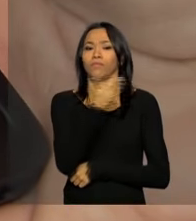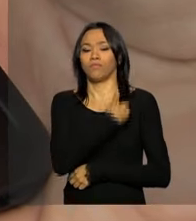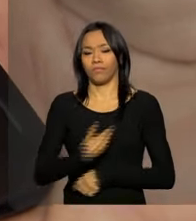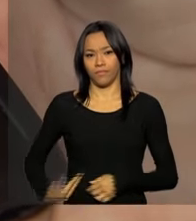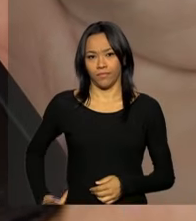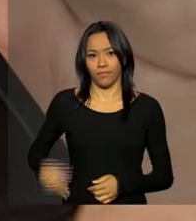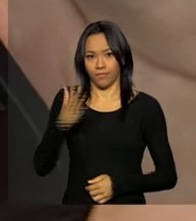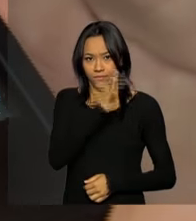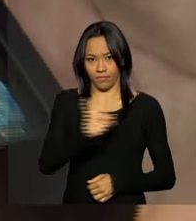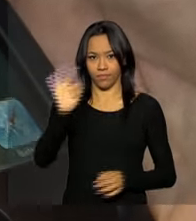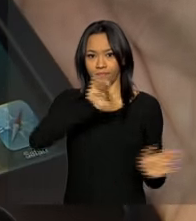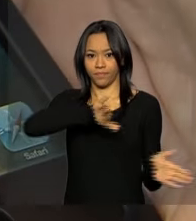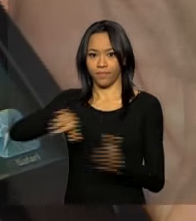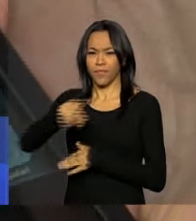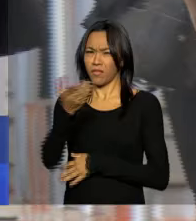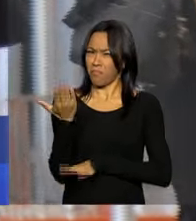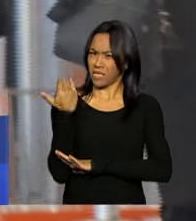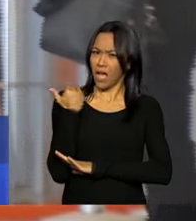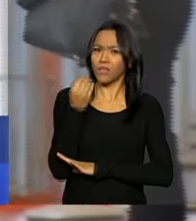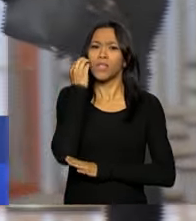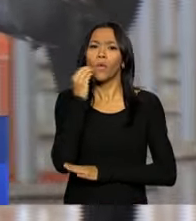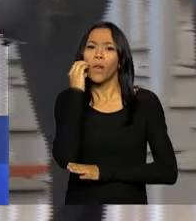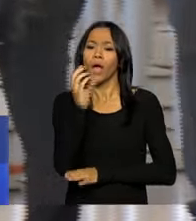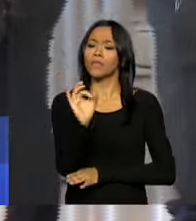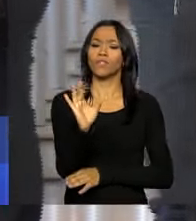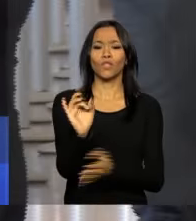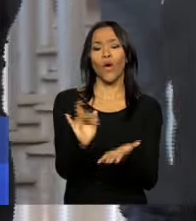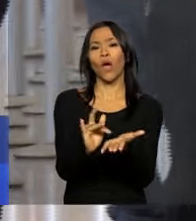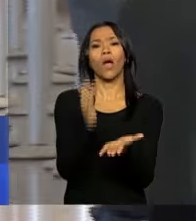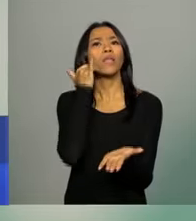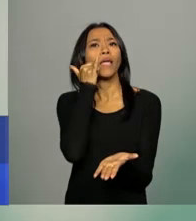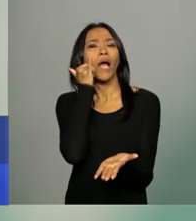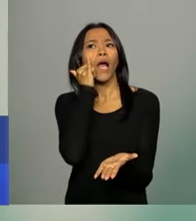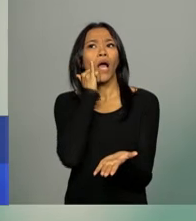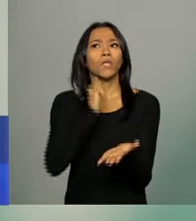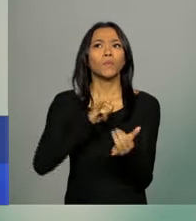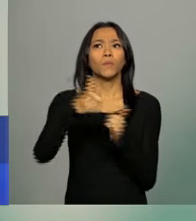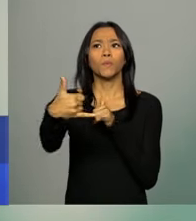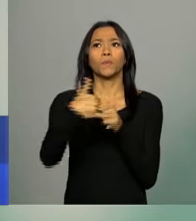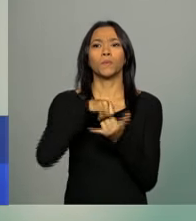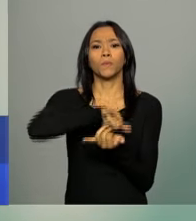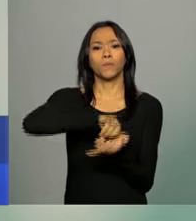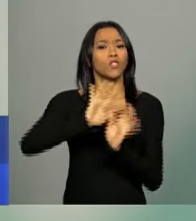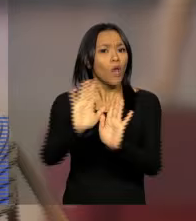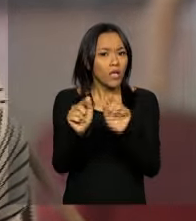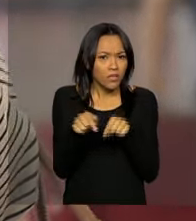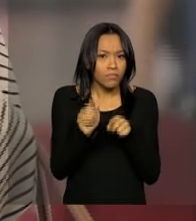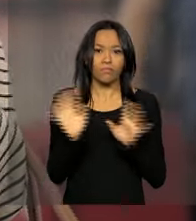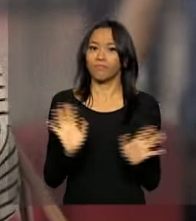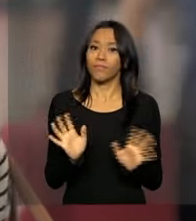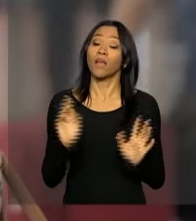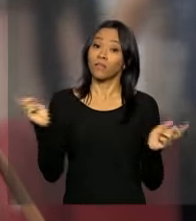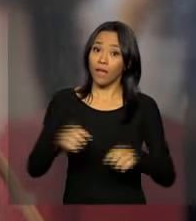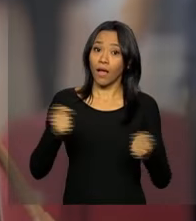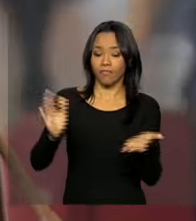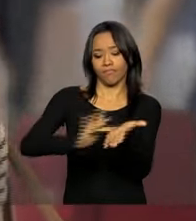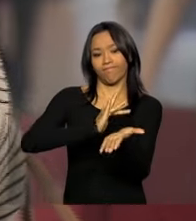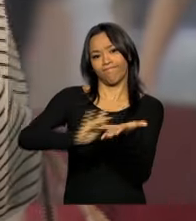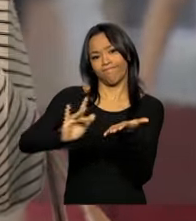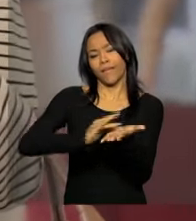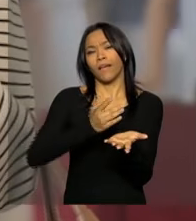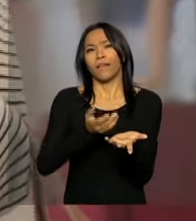Foi-se o tempo em que o celular era usado apenas para fazer ligações. Hoje em dia é possível acessar as redes sociais,